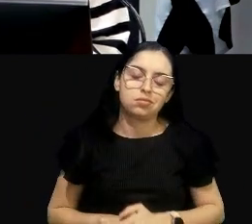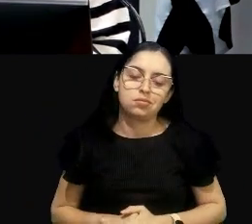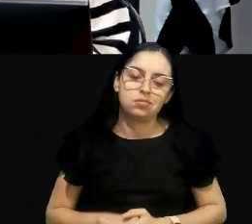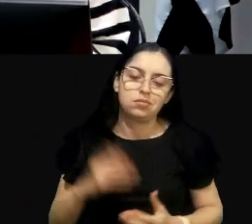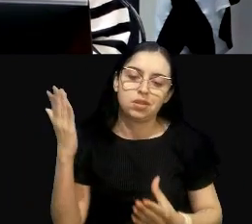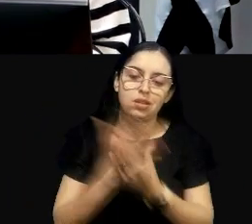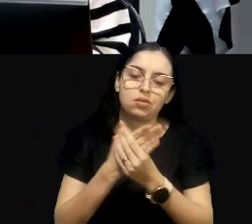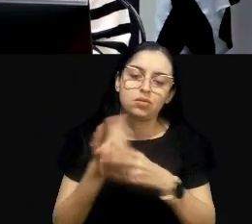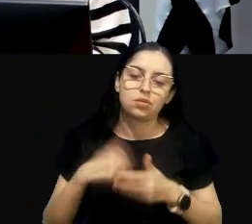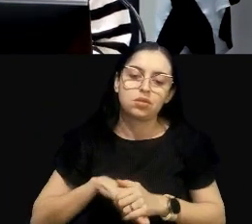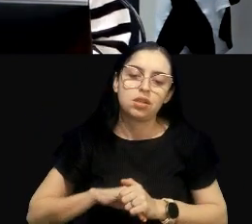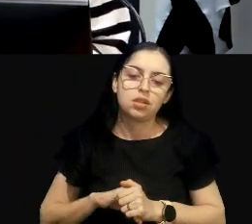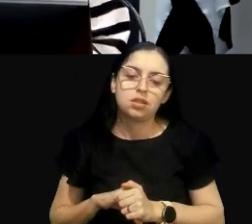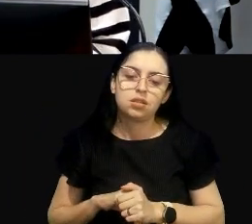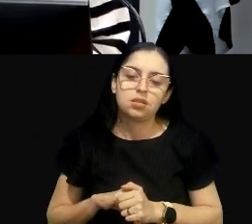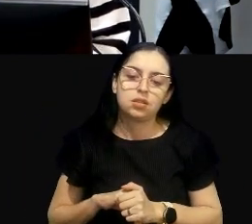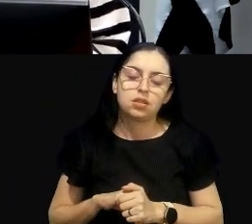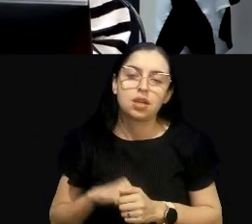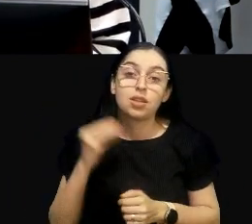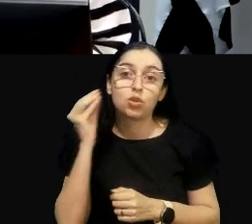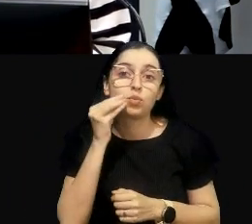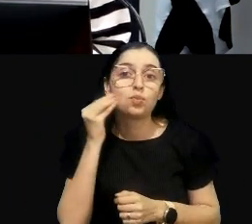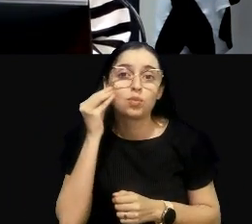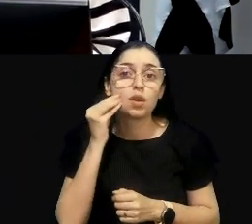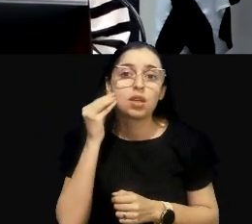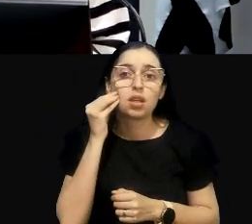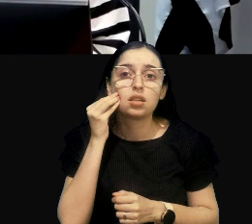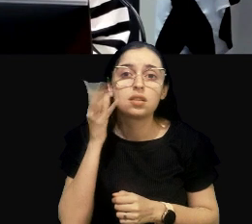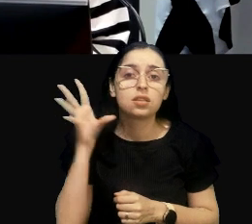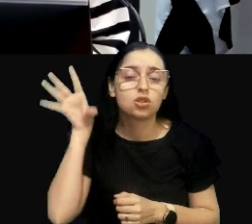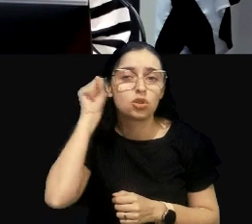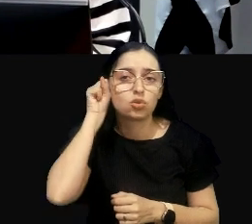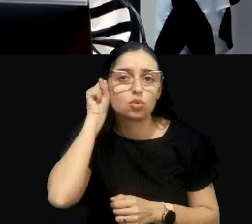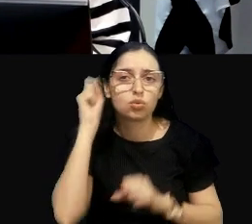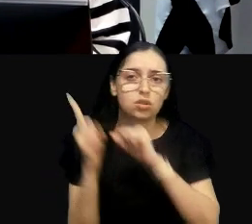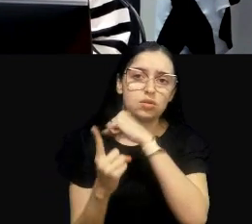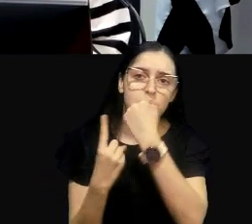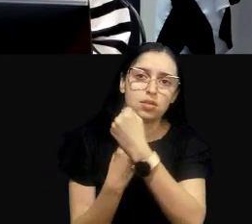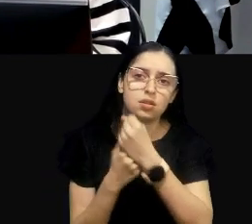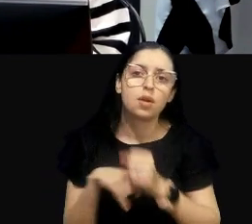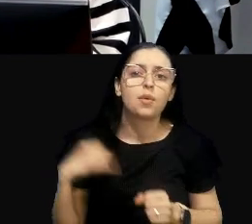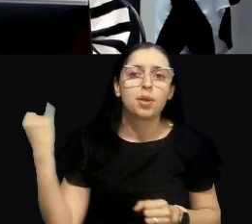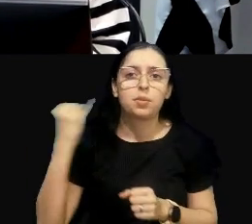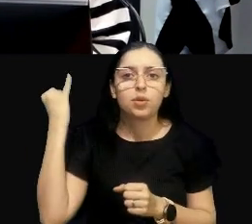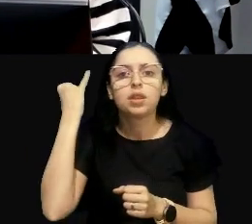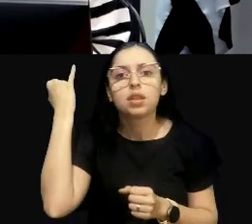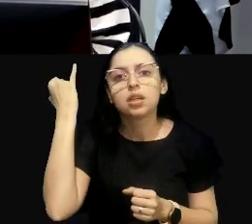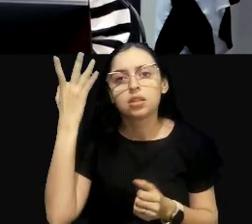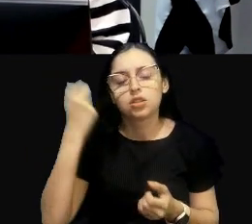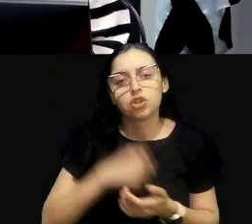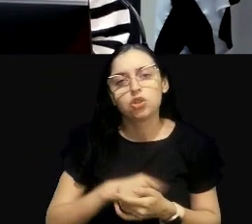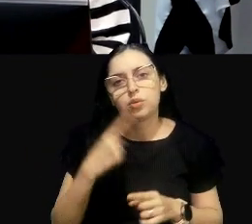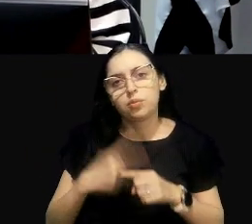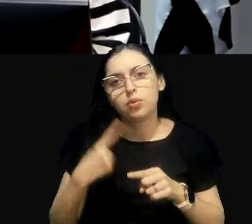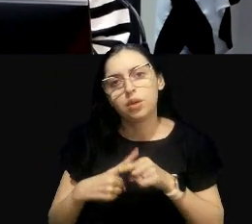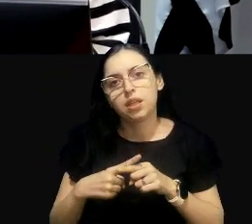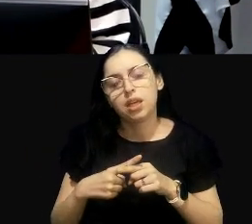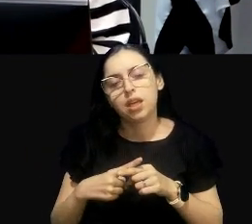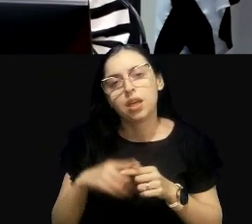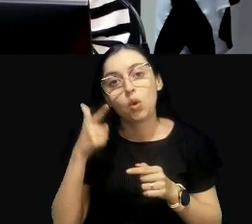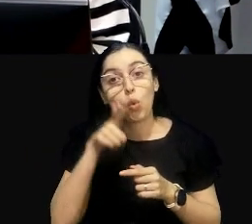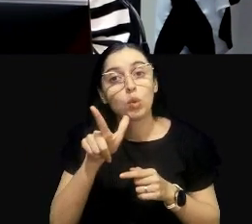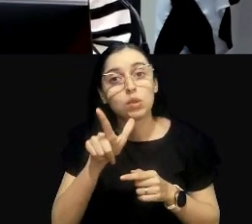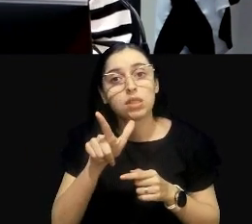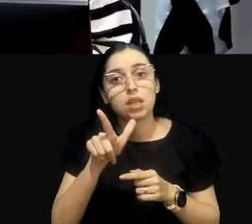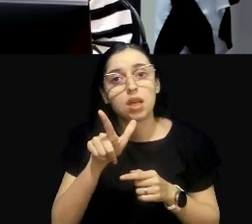E, essa experiência de escuta social, ela é muito importante. Porque, aí, você consegue